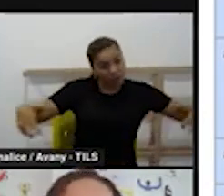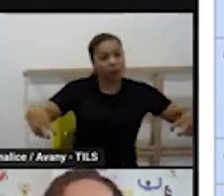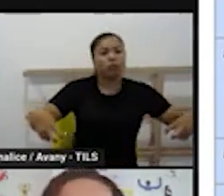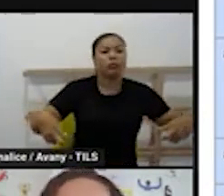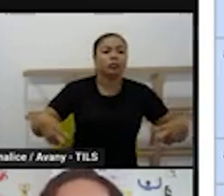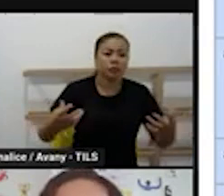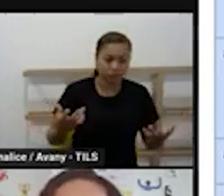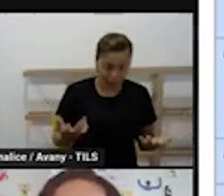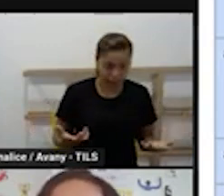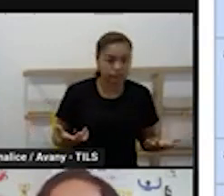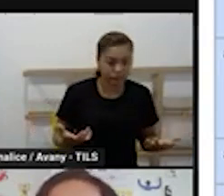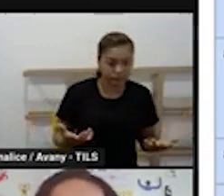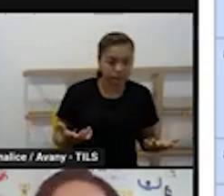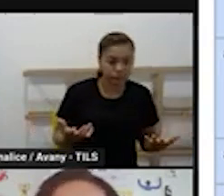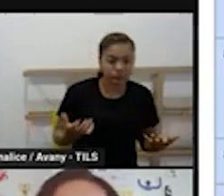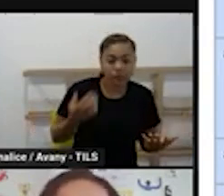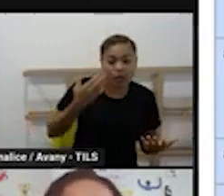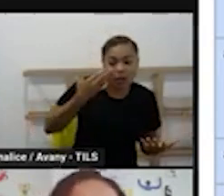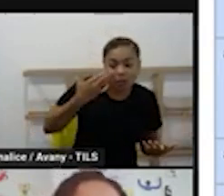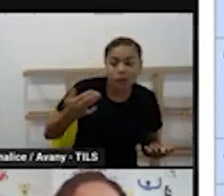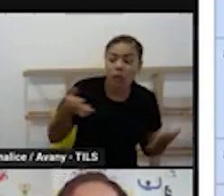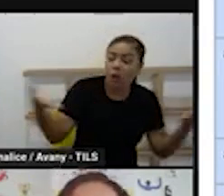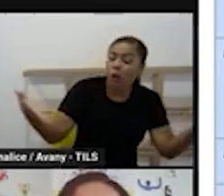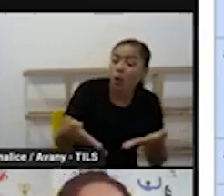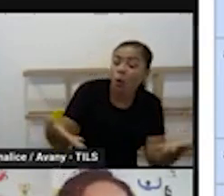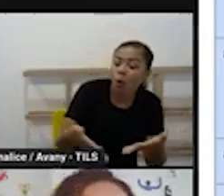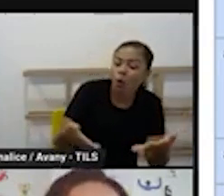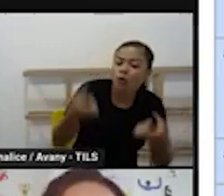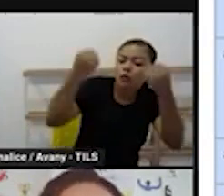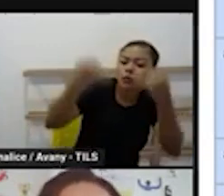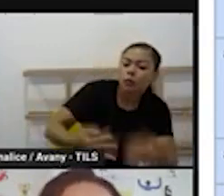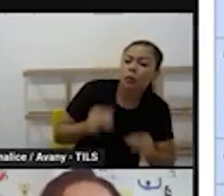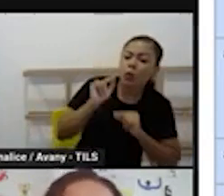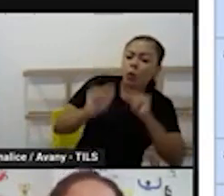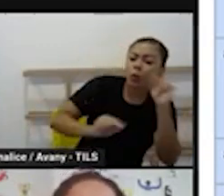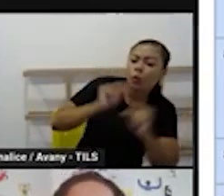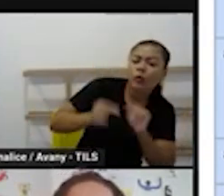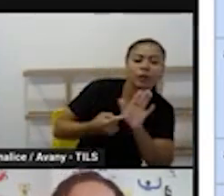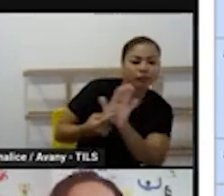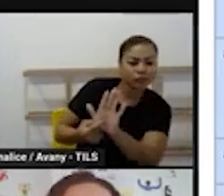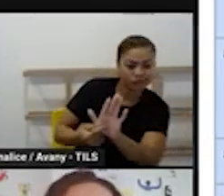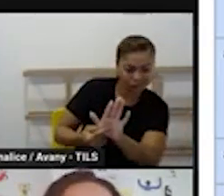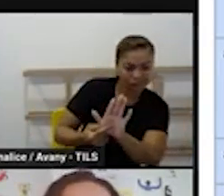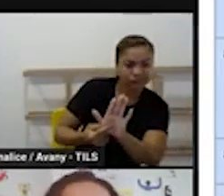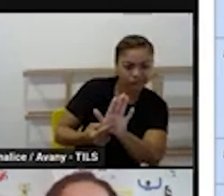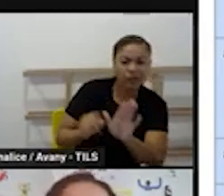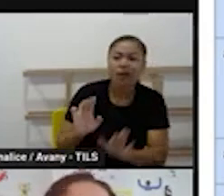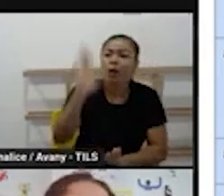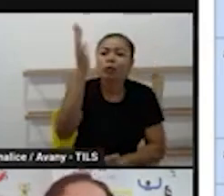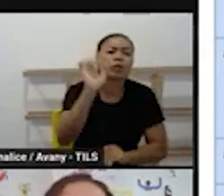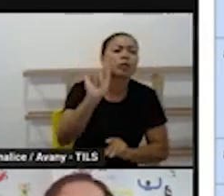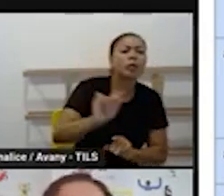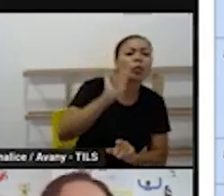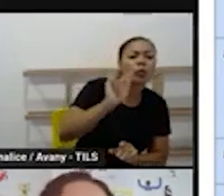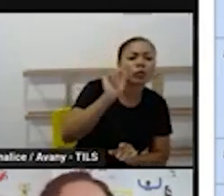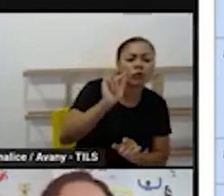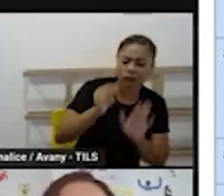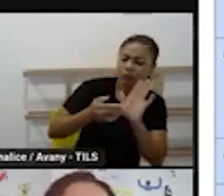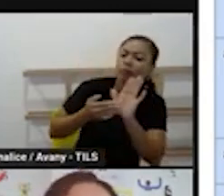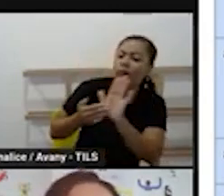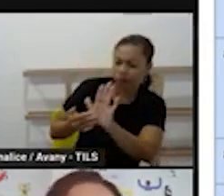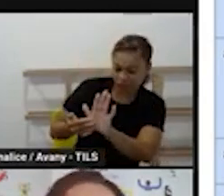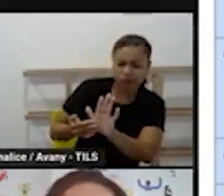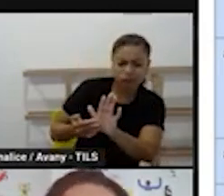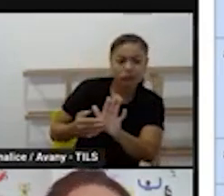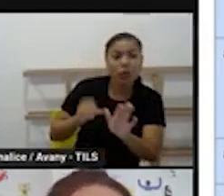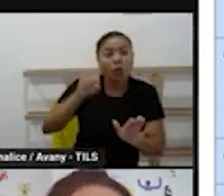apresentar para a criança a rotina do dia é que eu vou dizer o que a gente vai fazer depois o que vai acontecer é na roda que eu vou